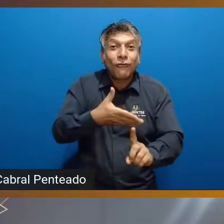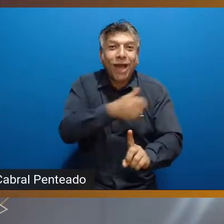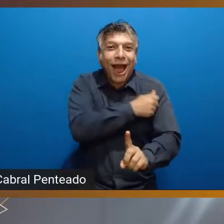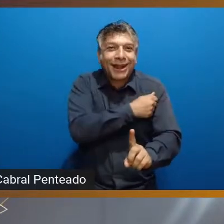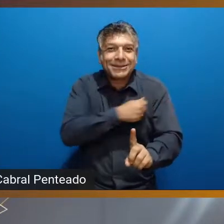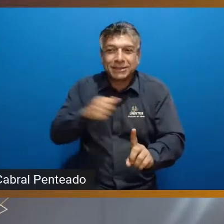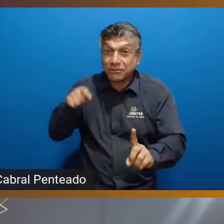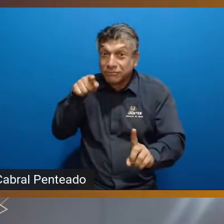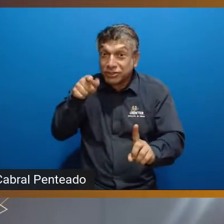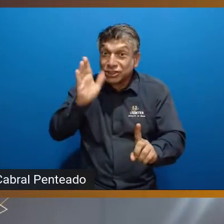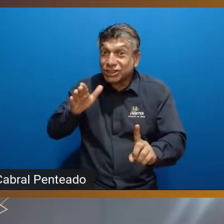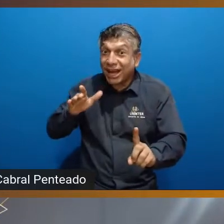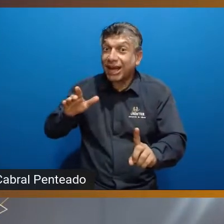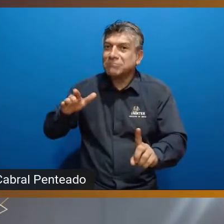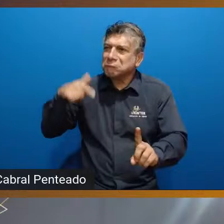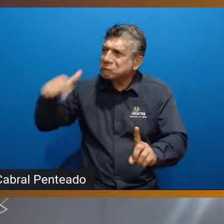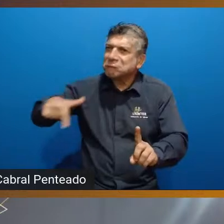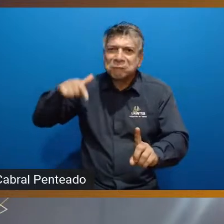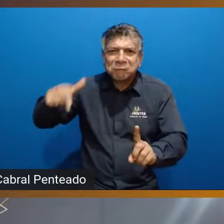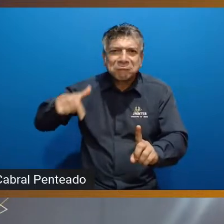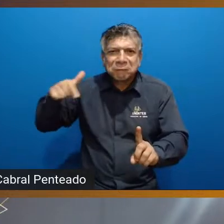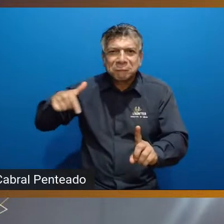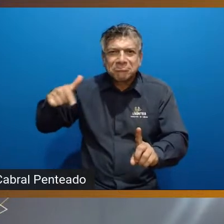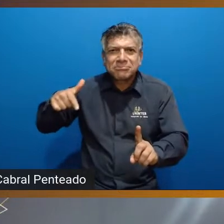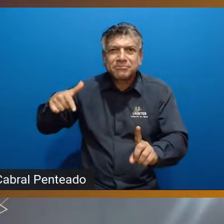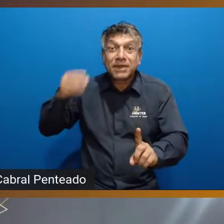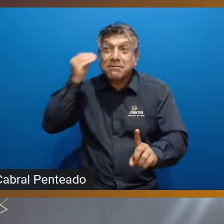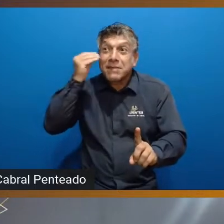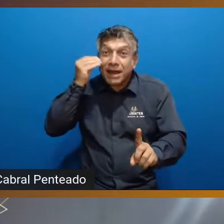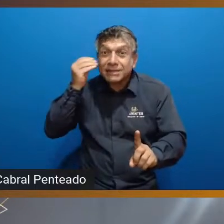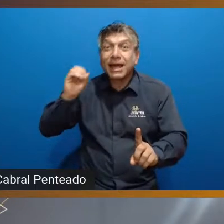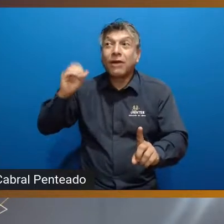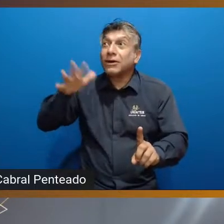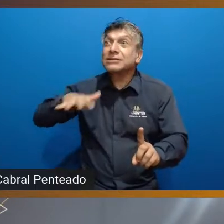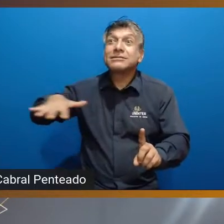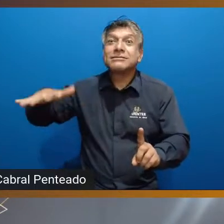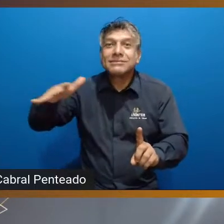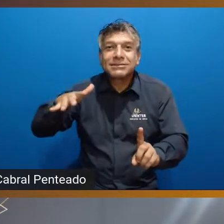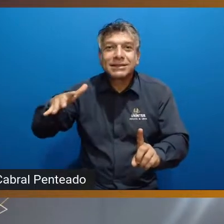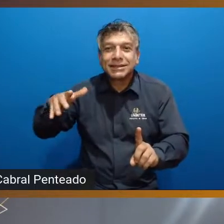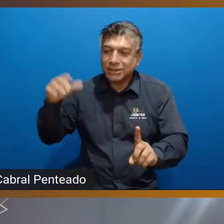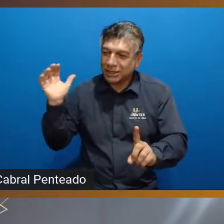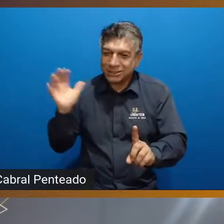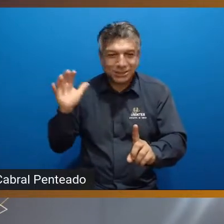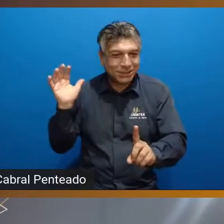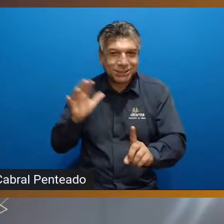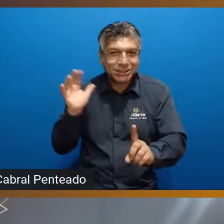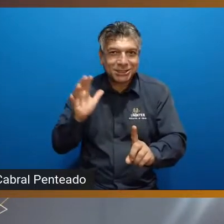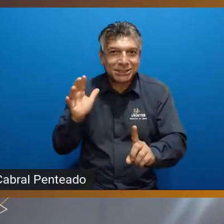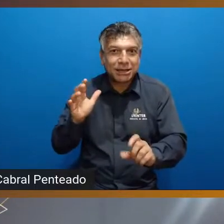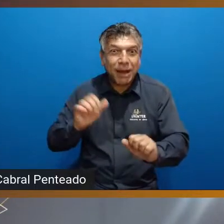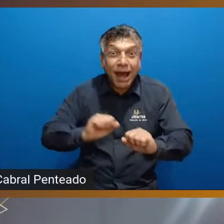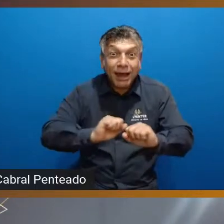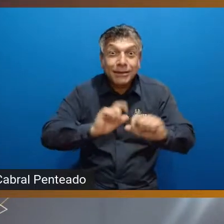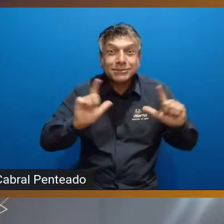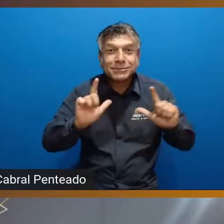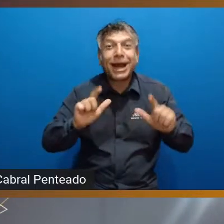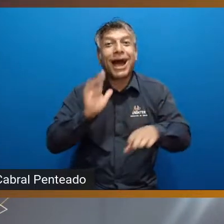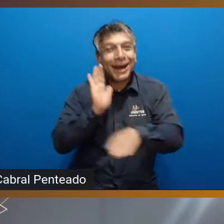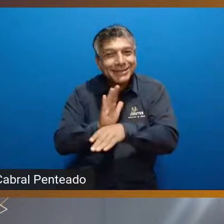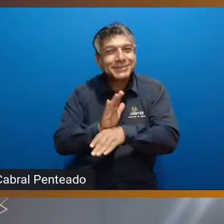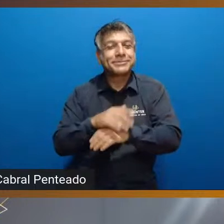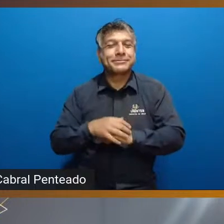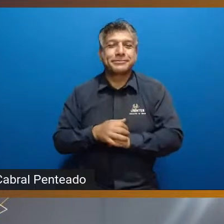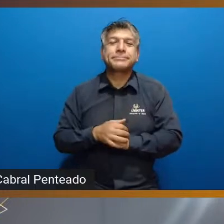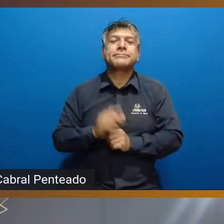traz uma boa prática no seu curso, para dentro da escola, mas é para que mesmo